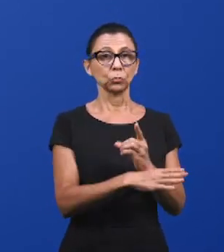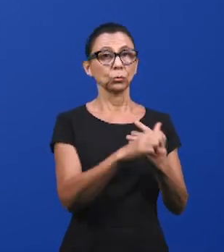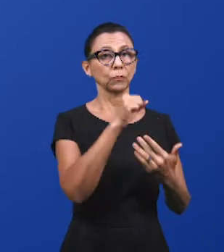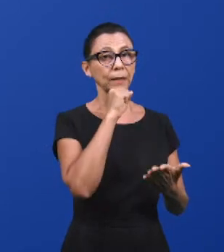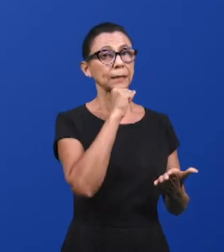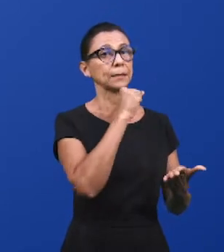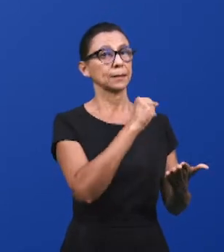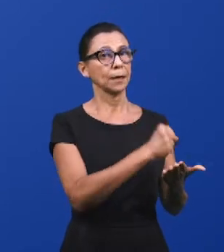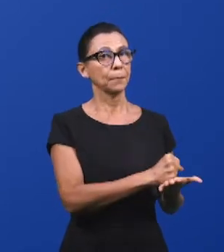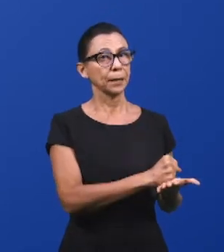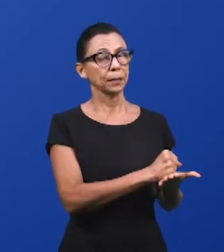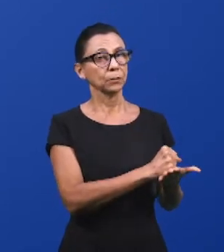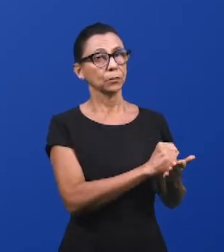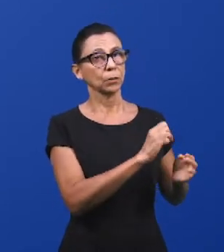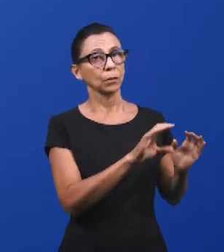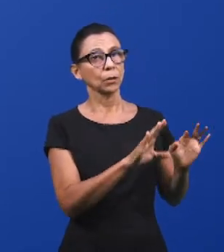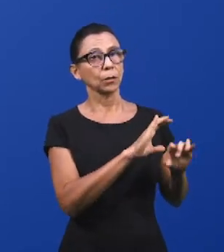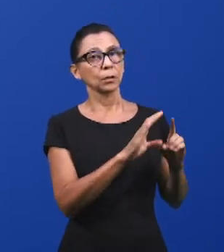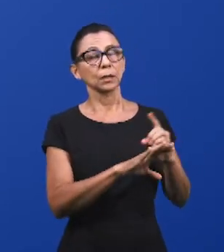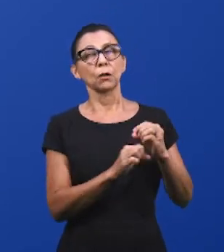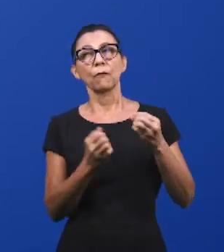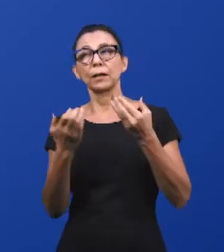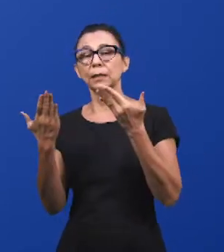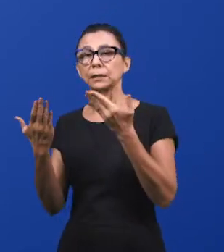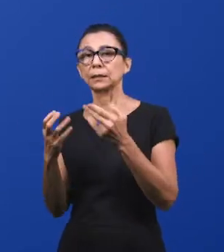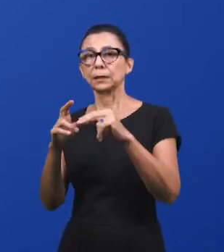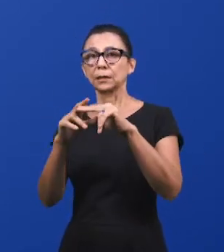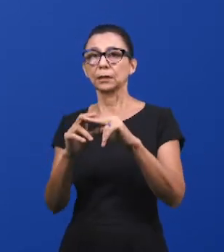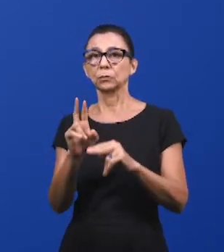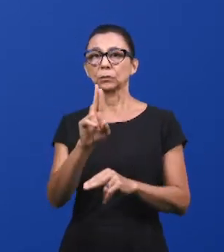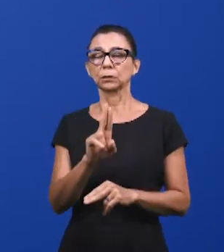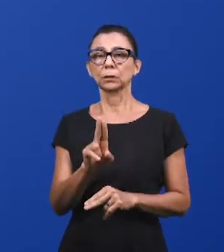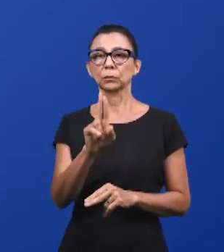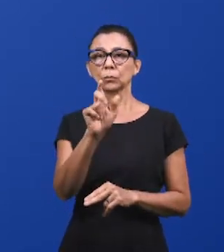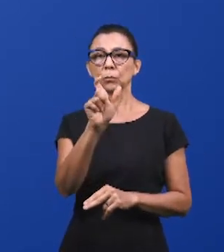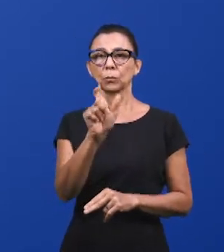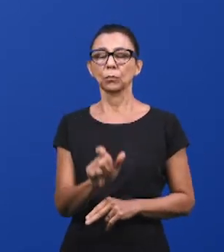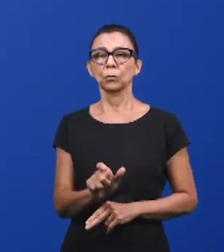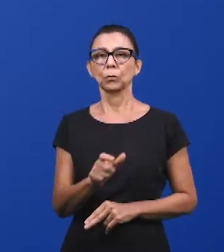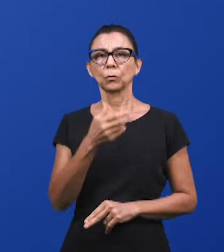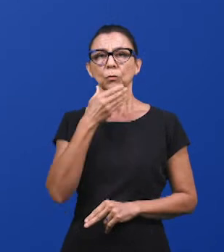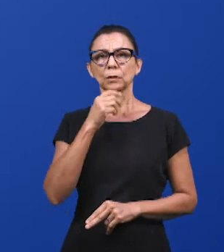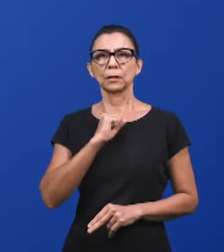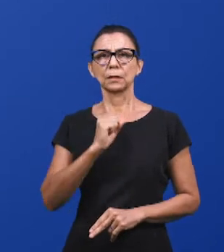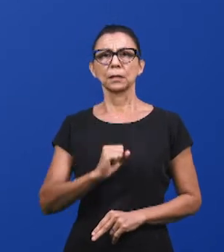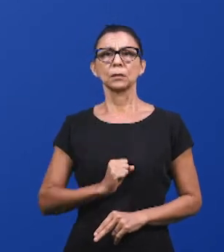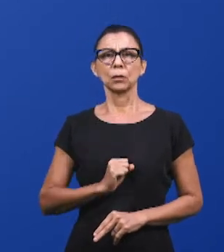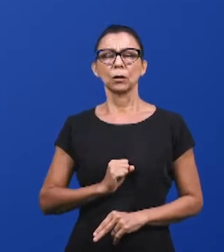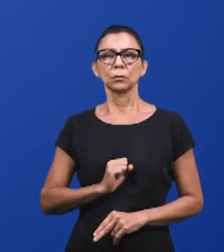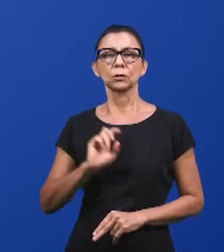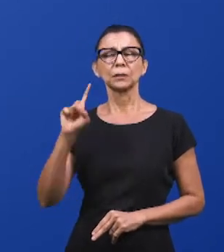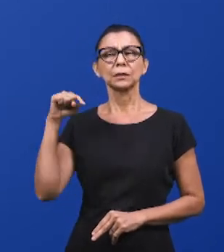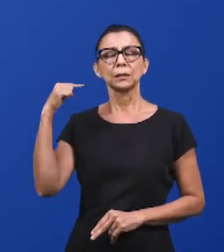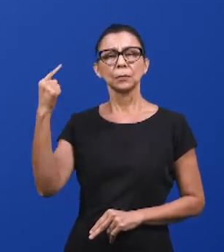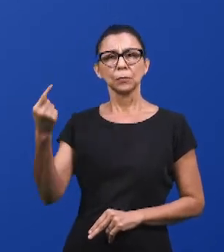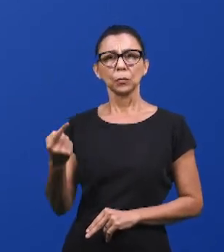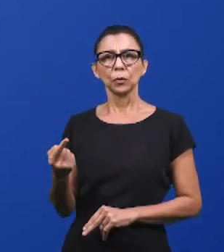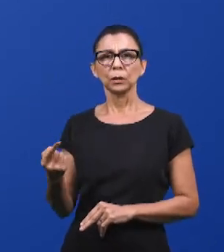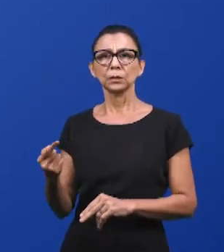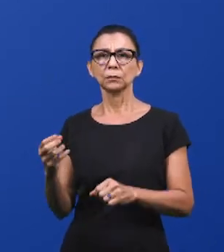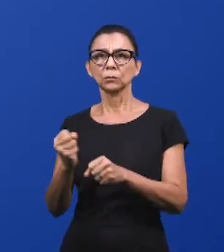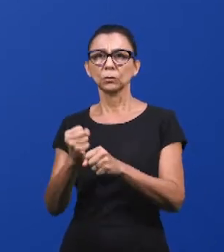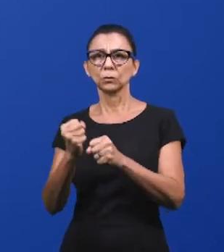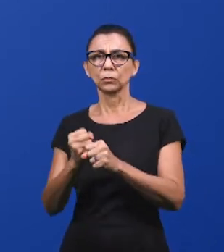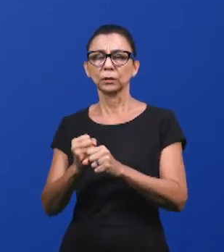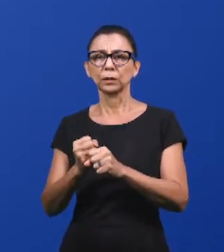Deus através do ofício do sacerdote no tabernáculo e, tarde, no templo em Jerusalém. O sumo sacerdote usava os